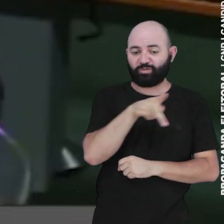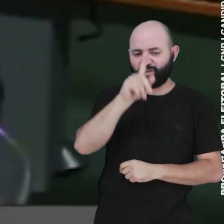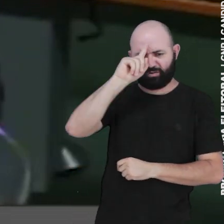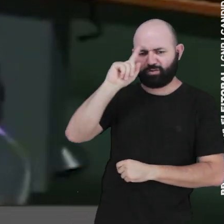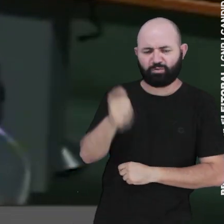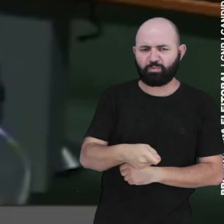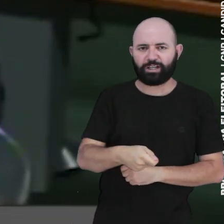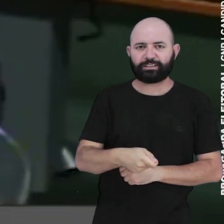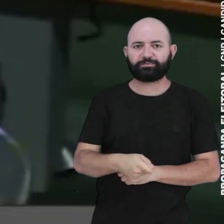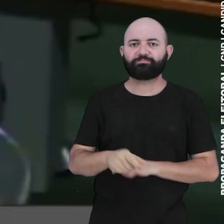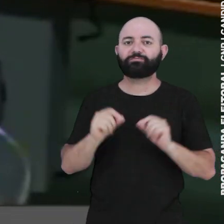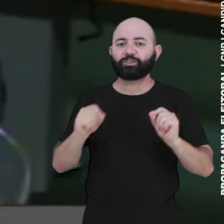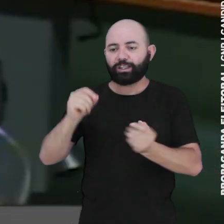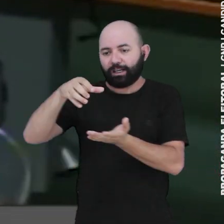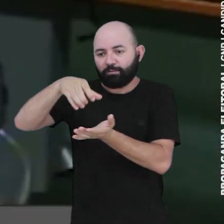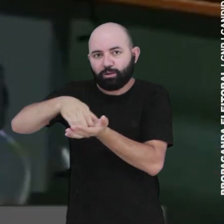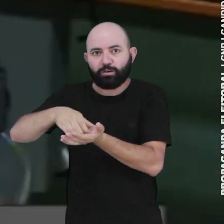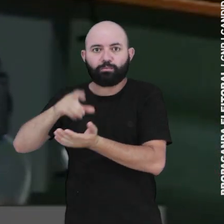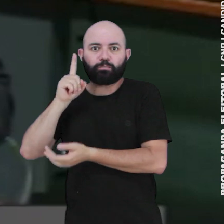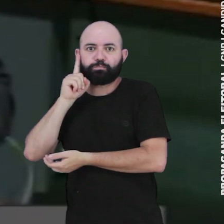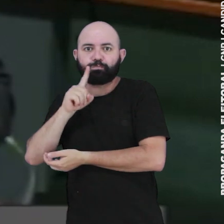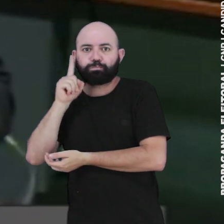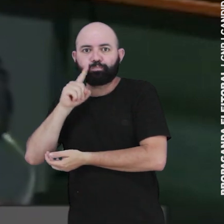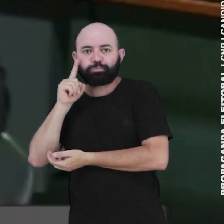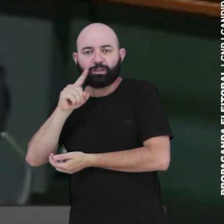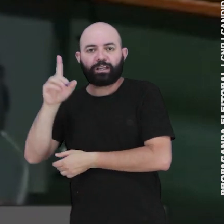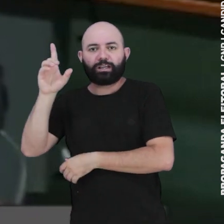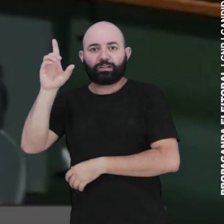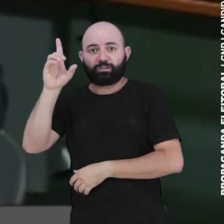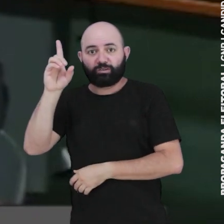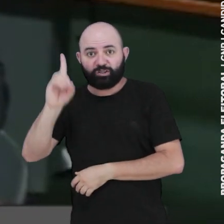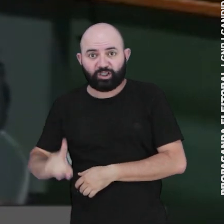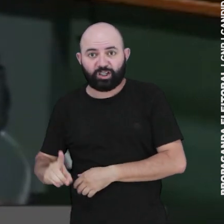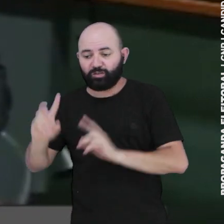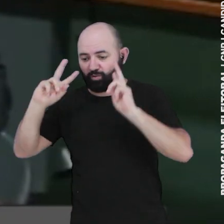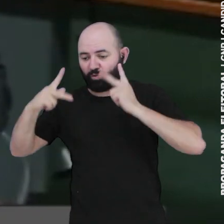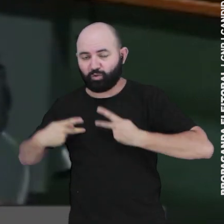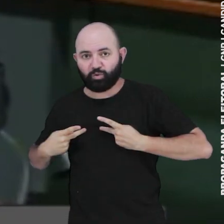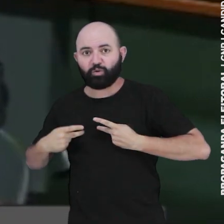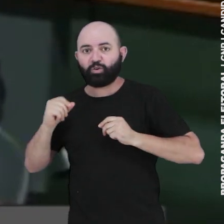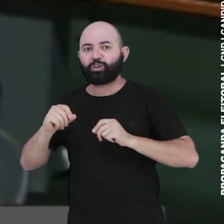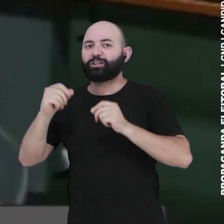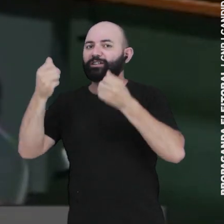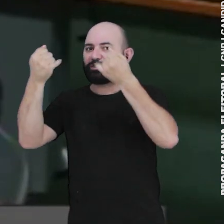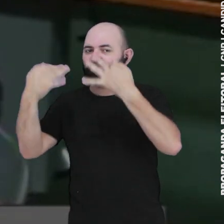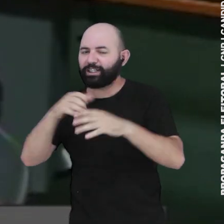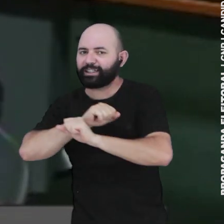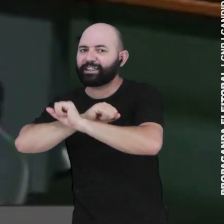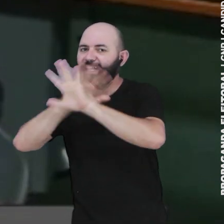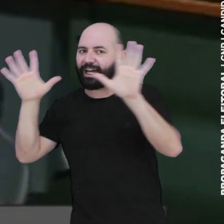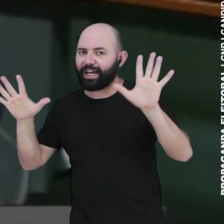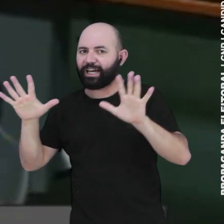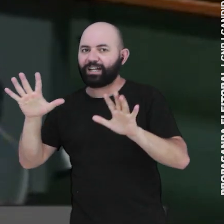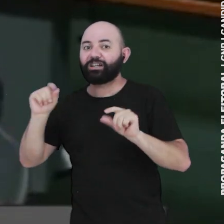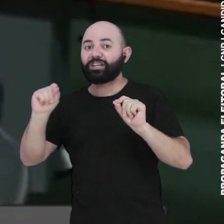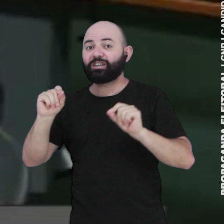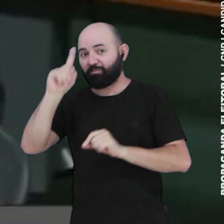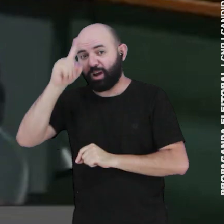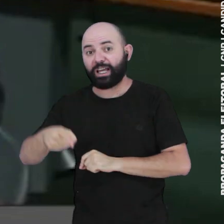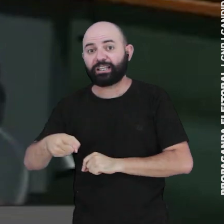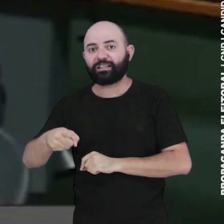professores. E a Convenção Americana sobre Direitos Humanos não dá margem a dúvidas.